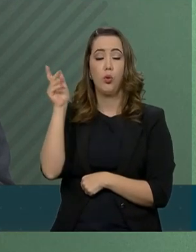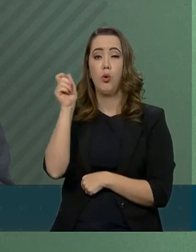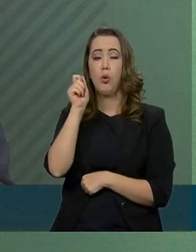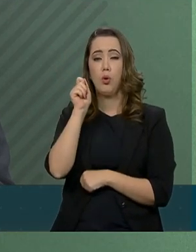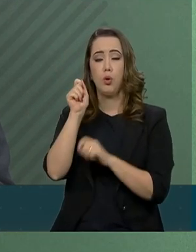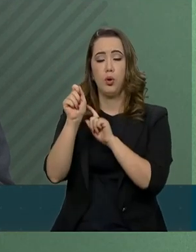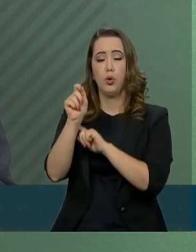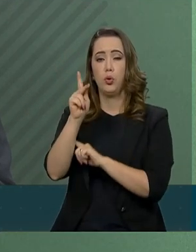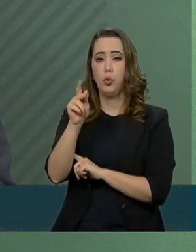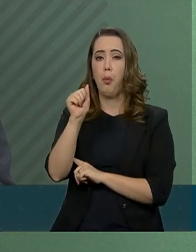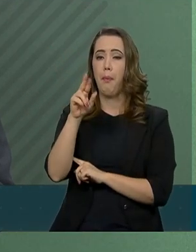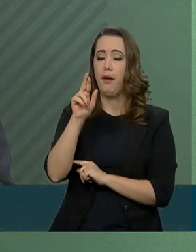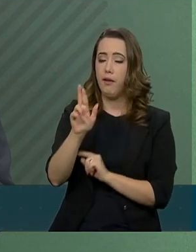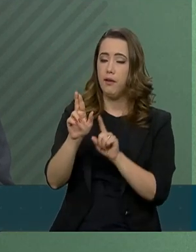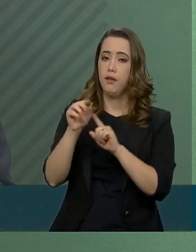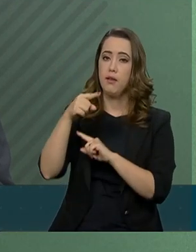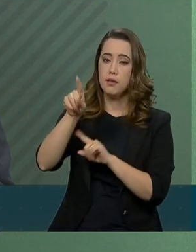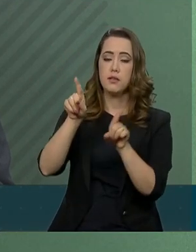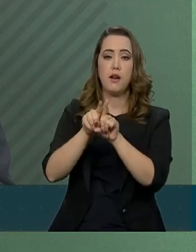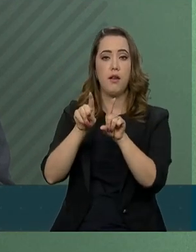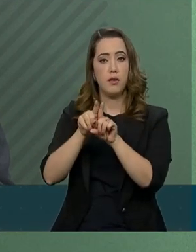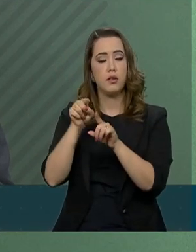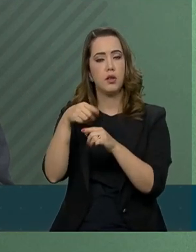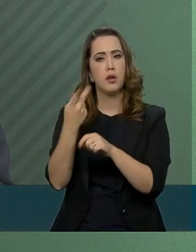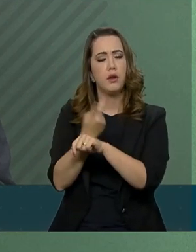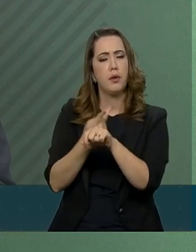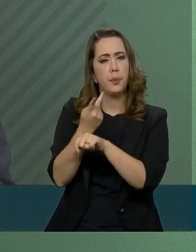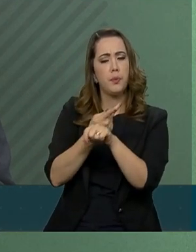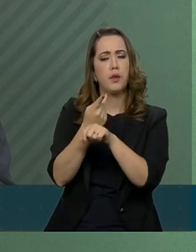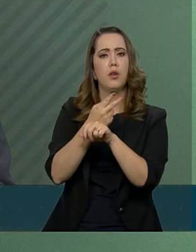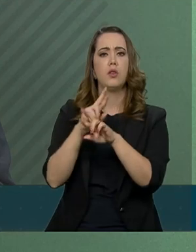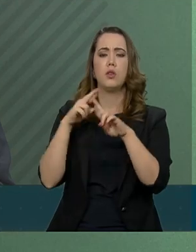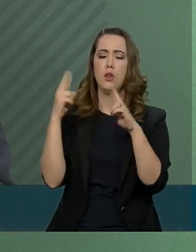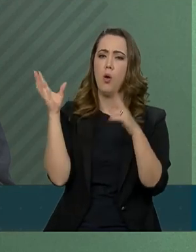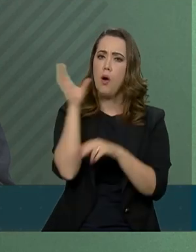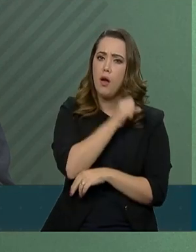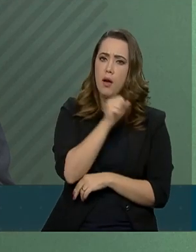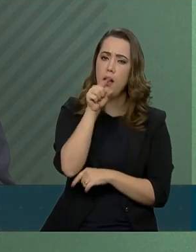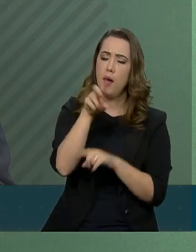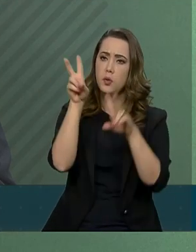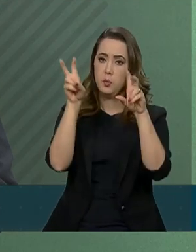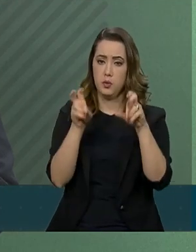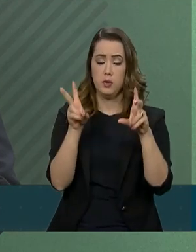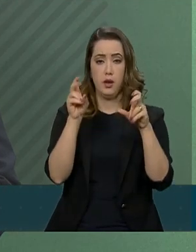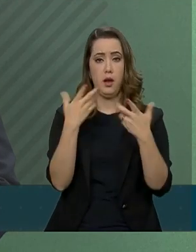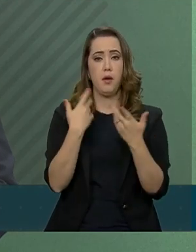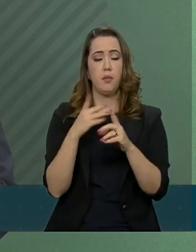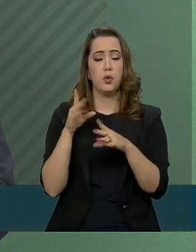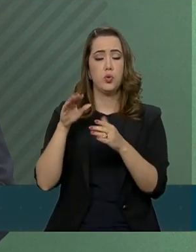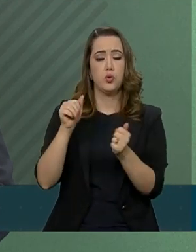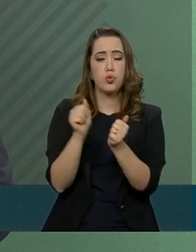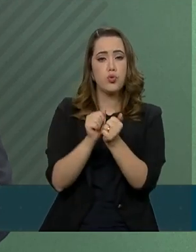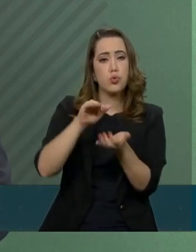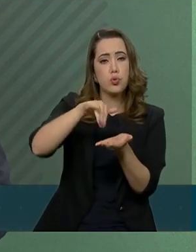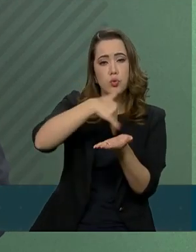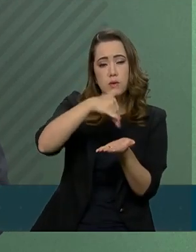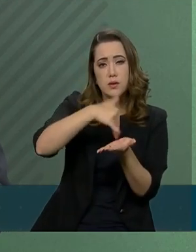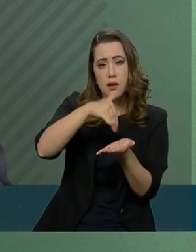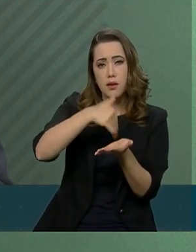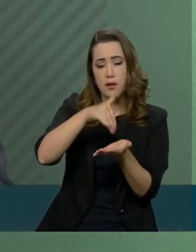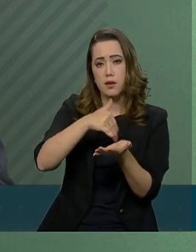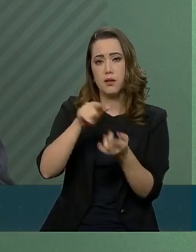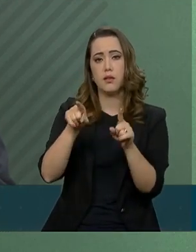No início da tarde, foi realizada uma reunião de emergência para tratar do assunto com o secretário nacional de Segurança